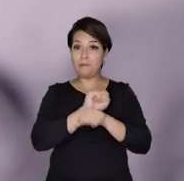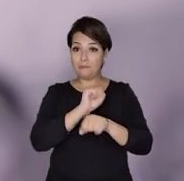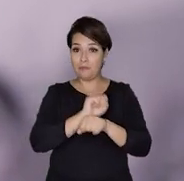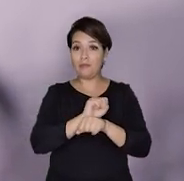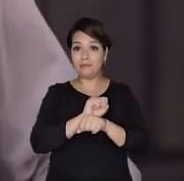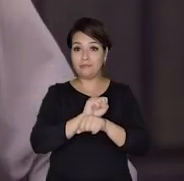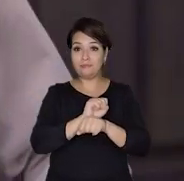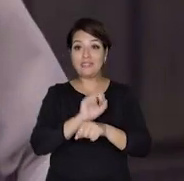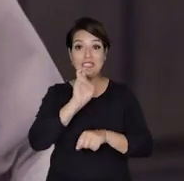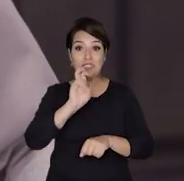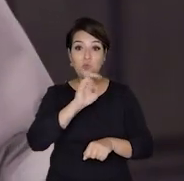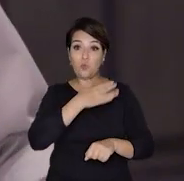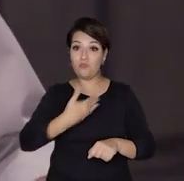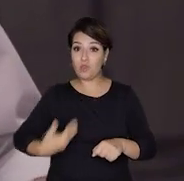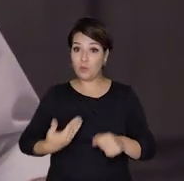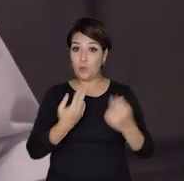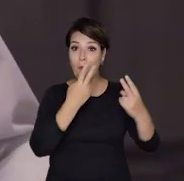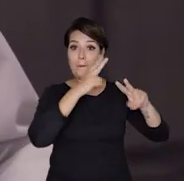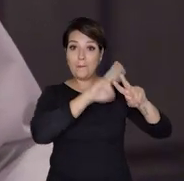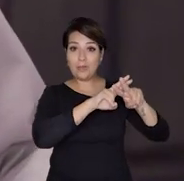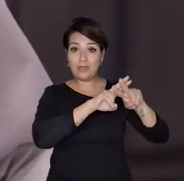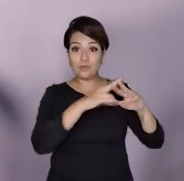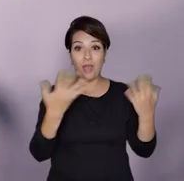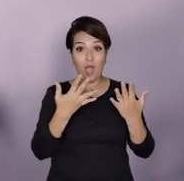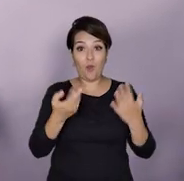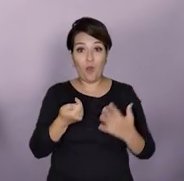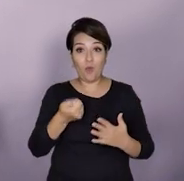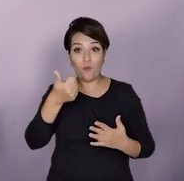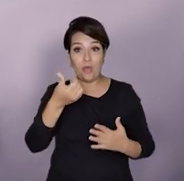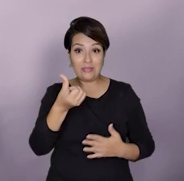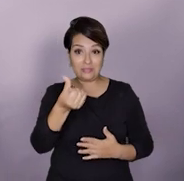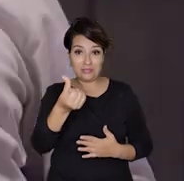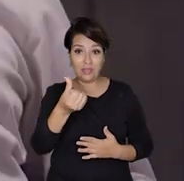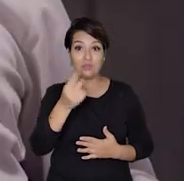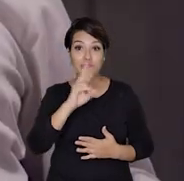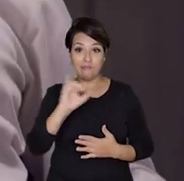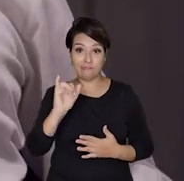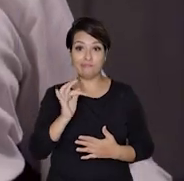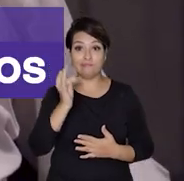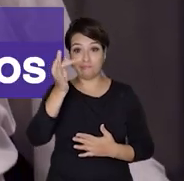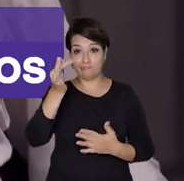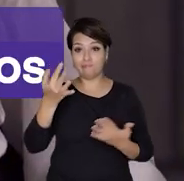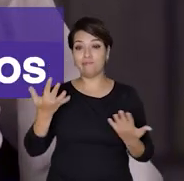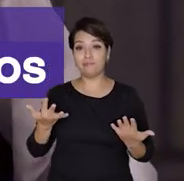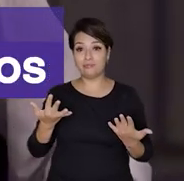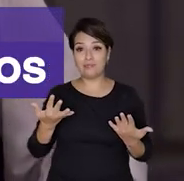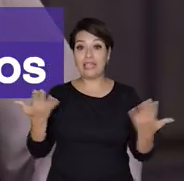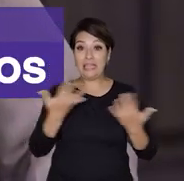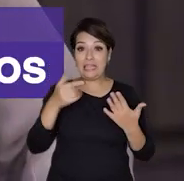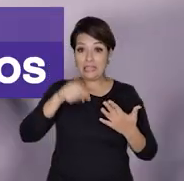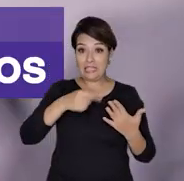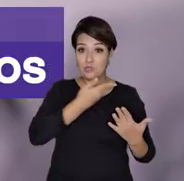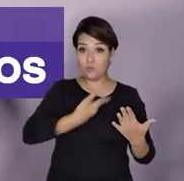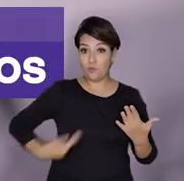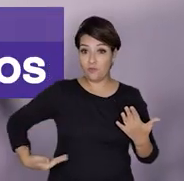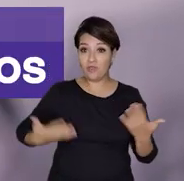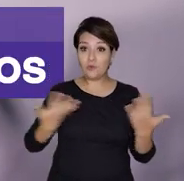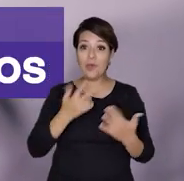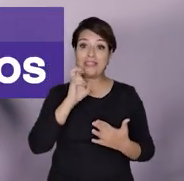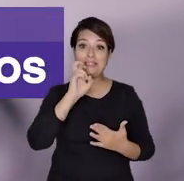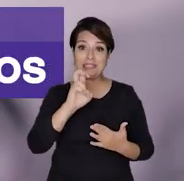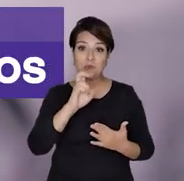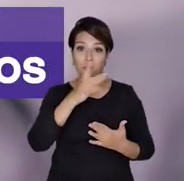ao longo dos últimos anos, com um forte candidato a ser o sexto. E neste governo, você tem cinco secretários presos. Cinco